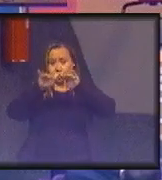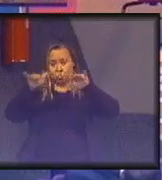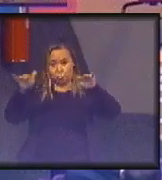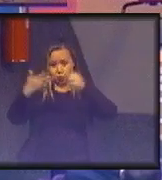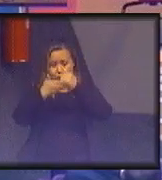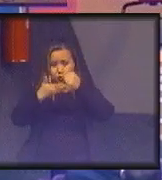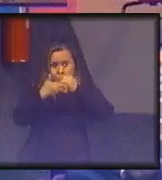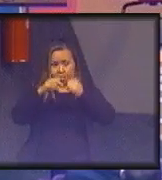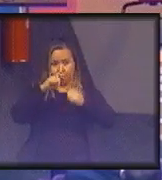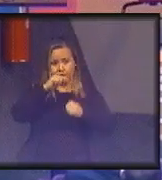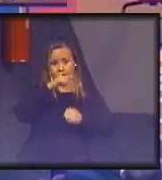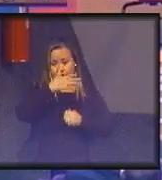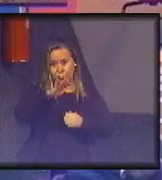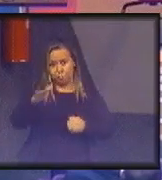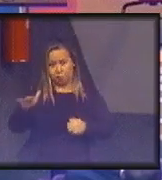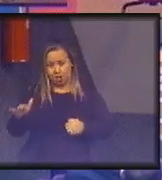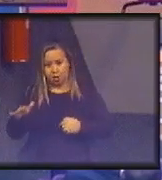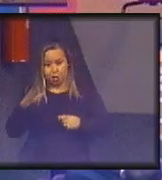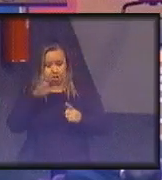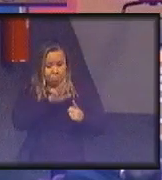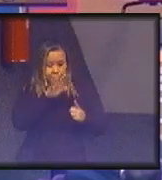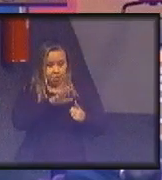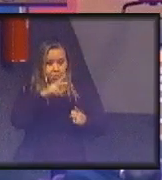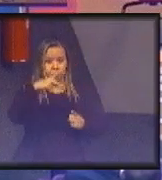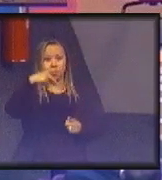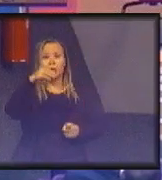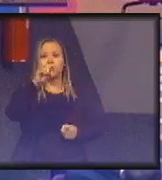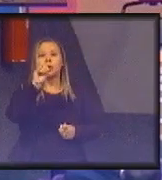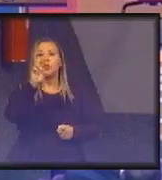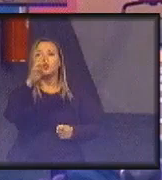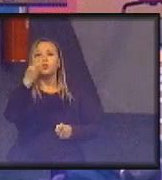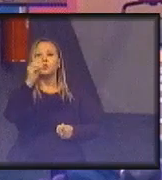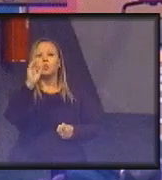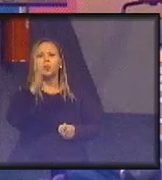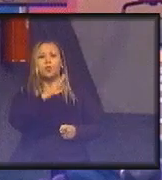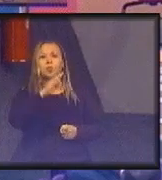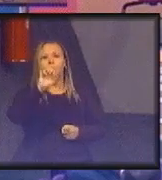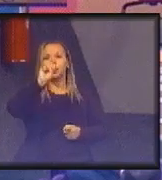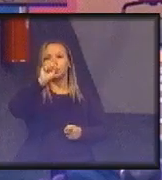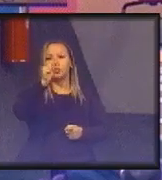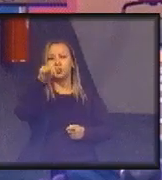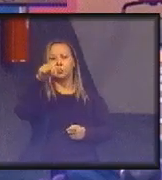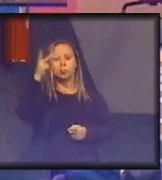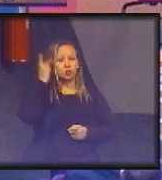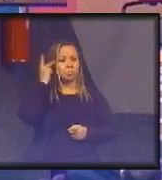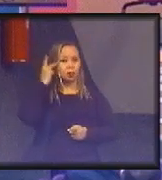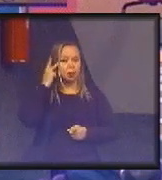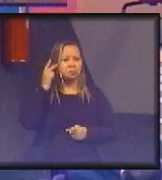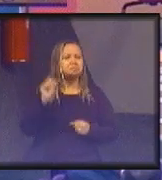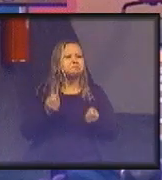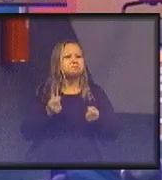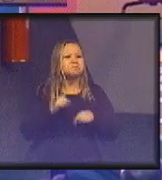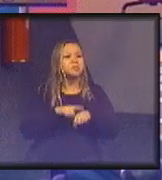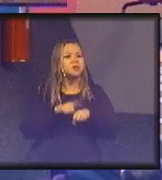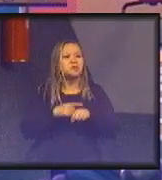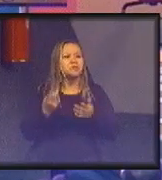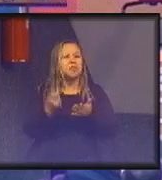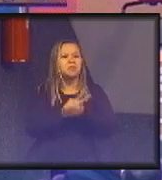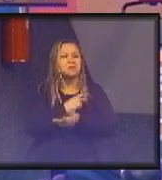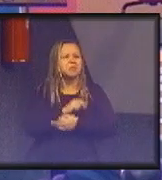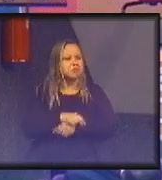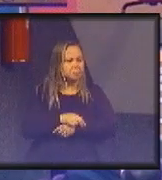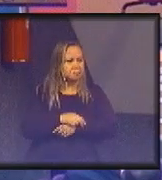e impacto no Porto de Santos, o mais importante do Brasil. Ele falou, ah, Fábio, quando você acha que vai ocorrer isso? Eu falo, os cientistas acham